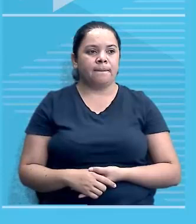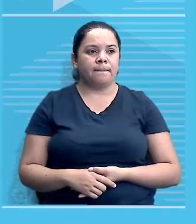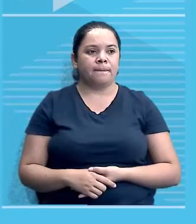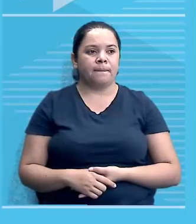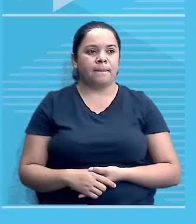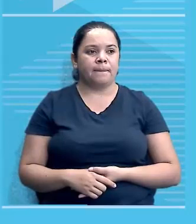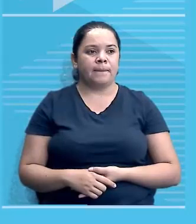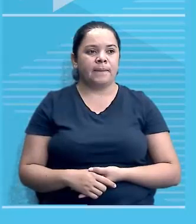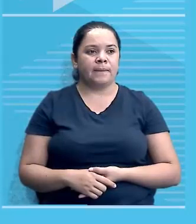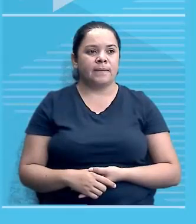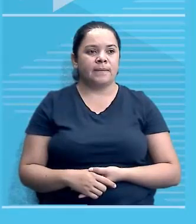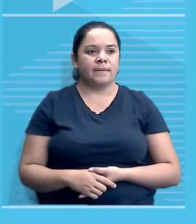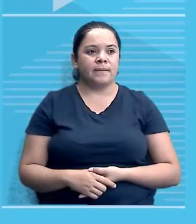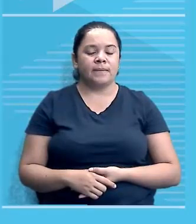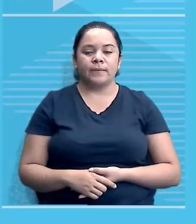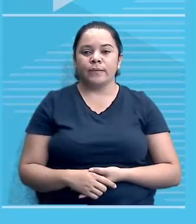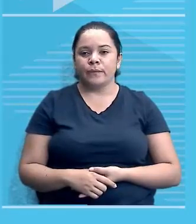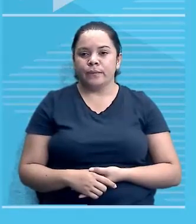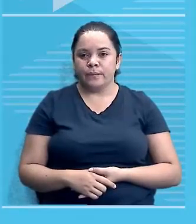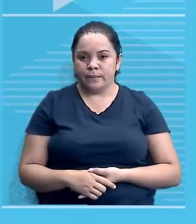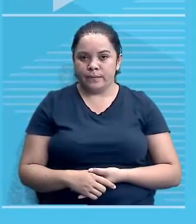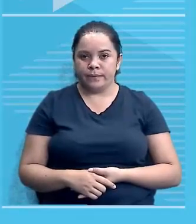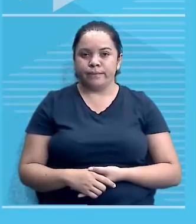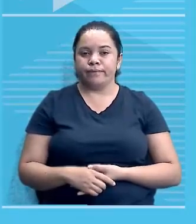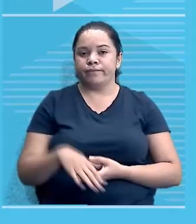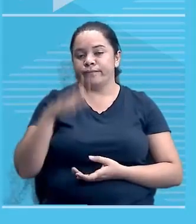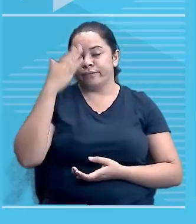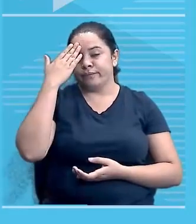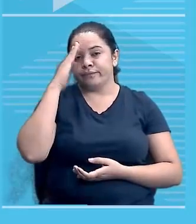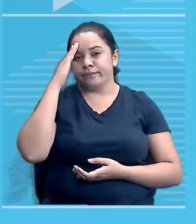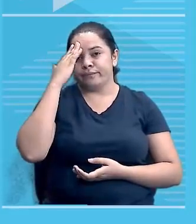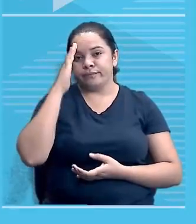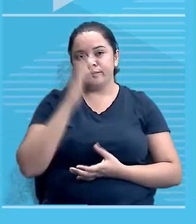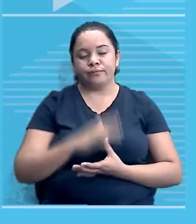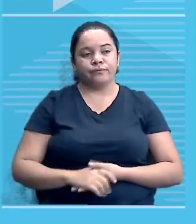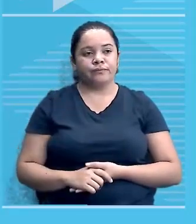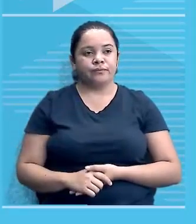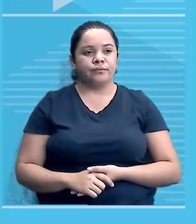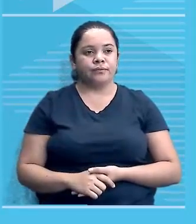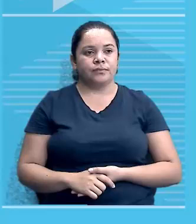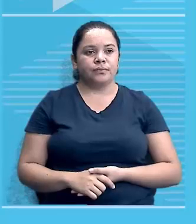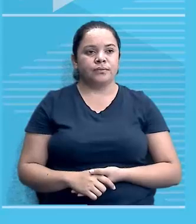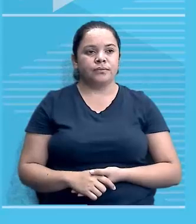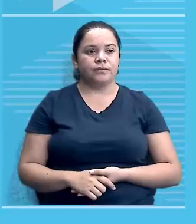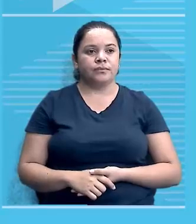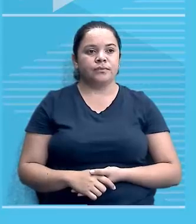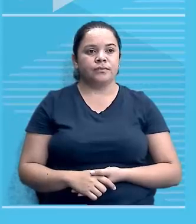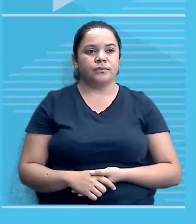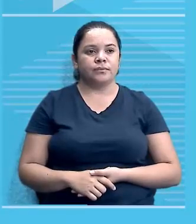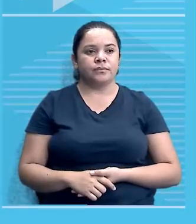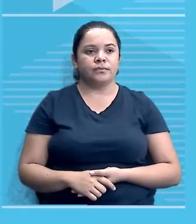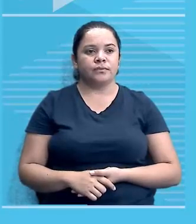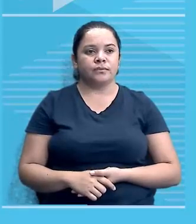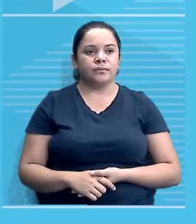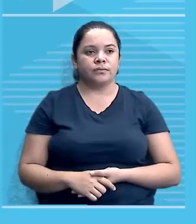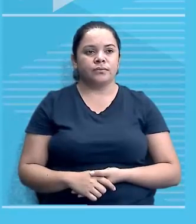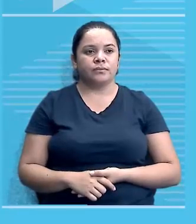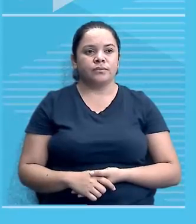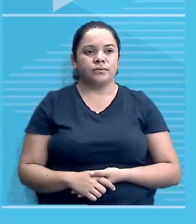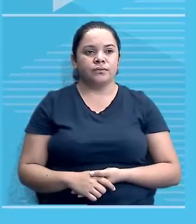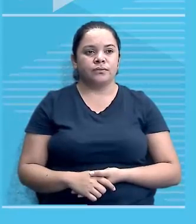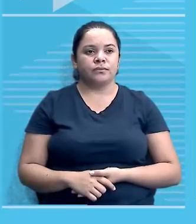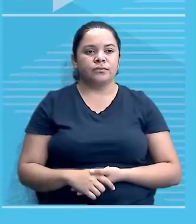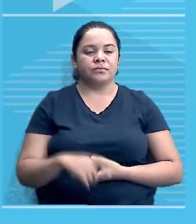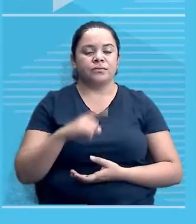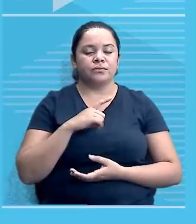nos países africanos. Compreende? Então, muita instabilidade política,